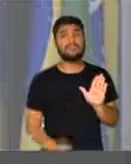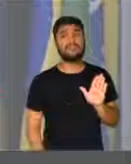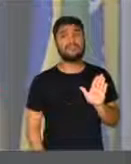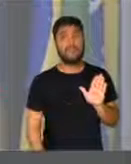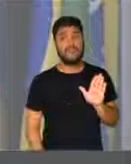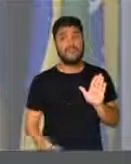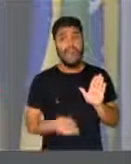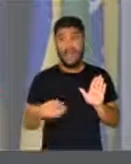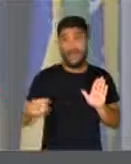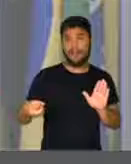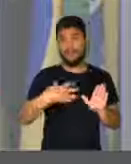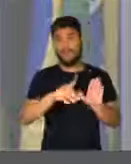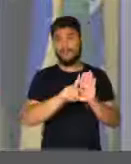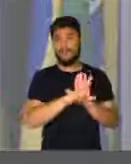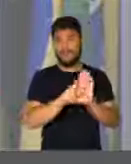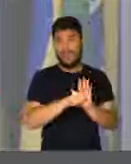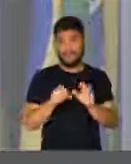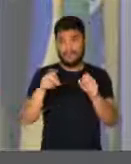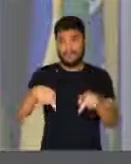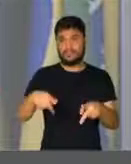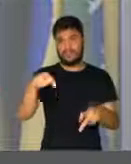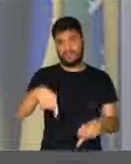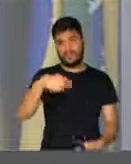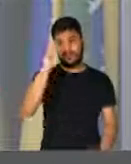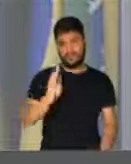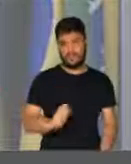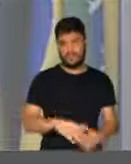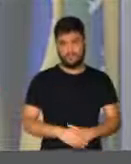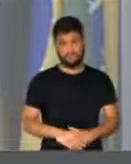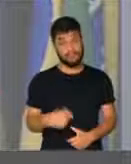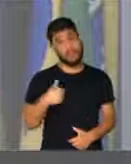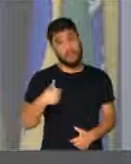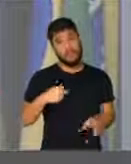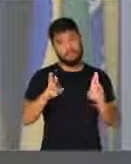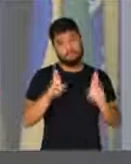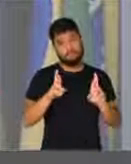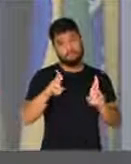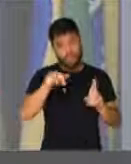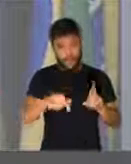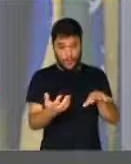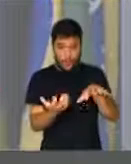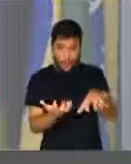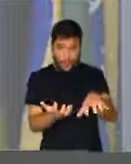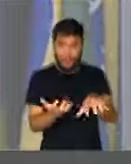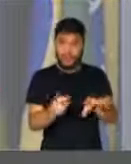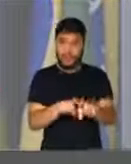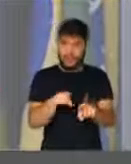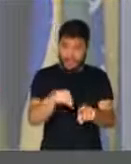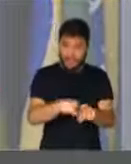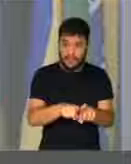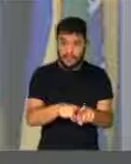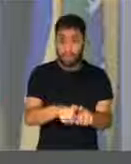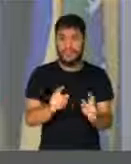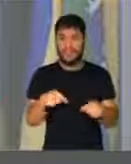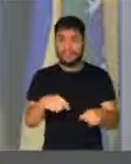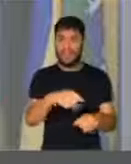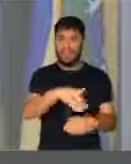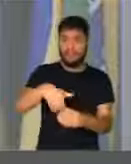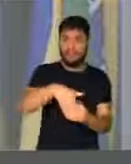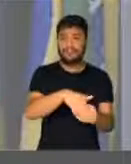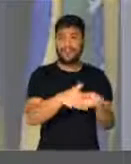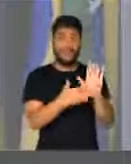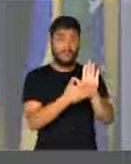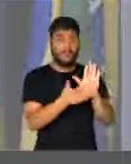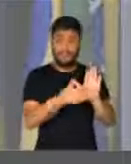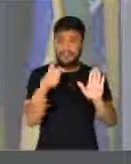encaminhar a reforma da Previdência para o nosso país. E espero que o Congresso também tenha a grandeza de poder votar uma matéria